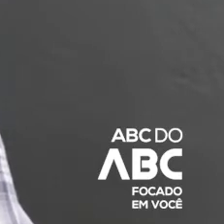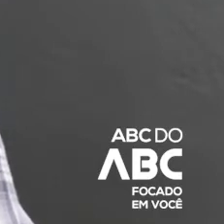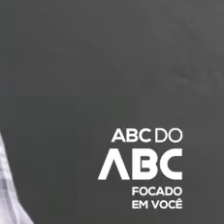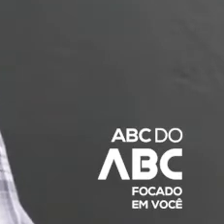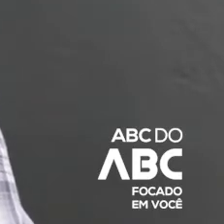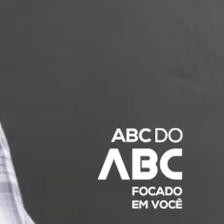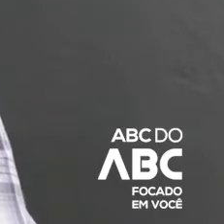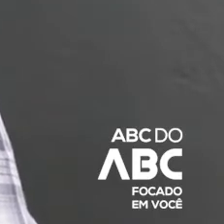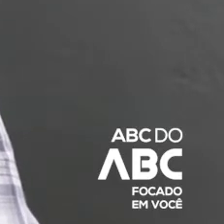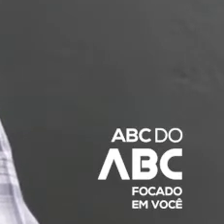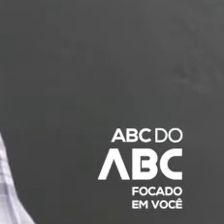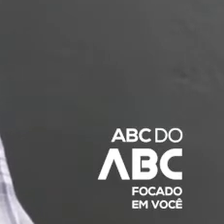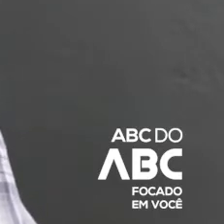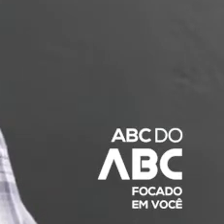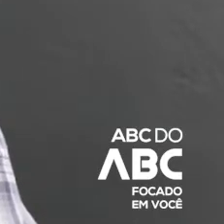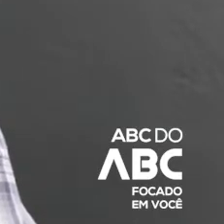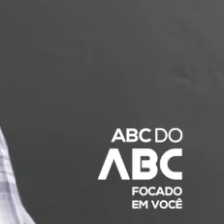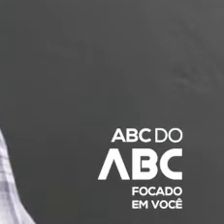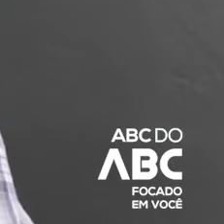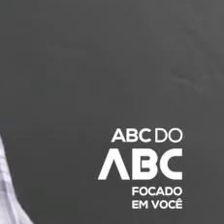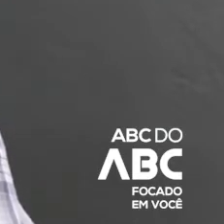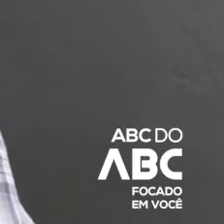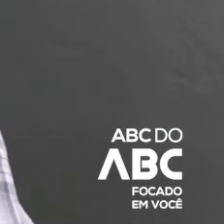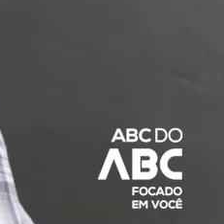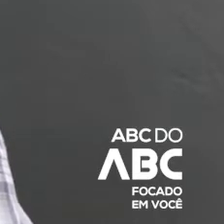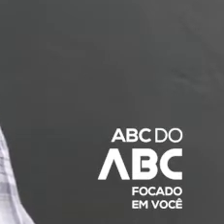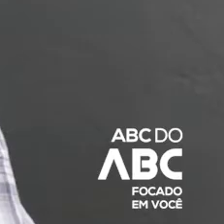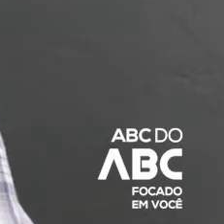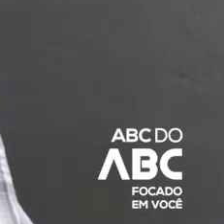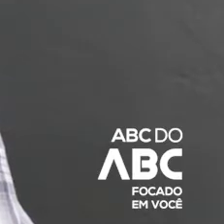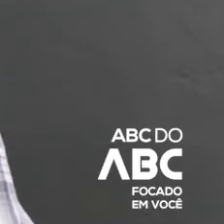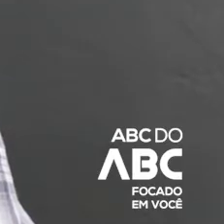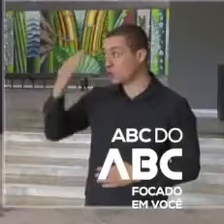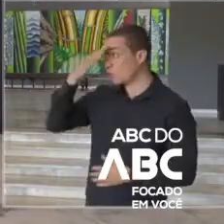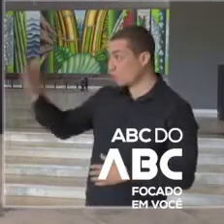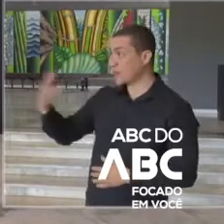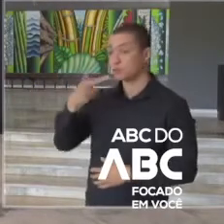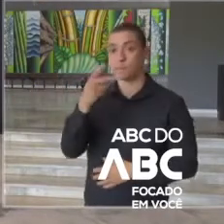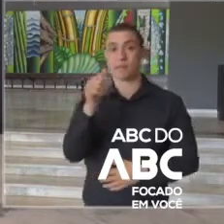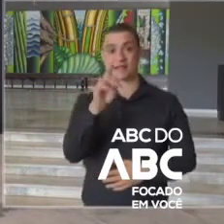Plano São Paulo de retomada econômica e enfrentamento ao coronavírus.